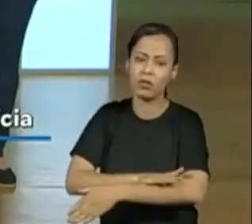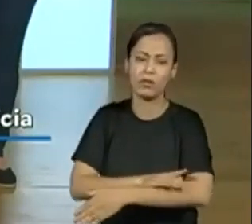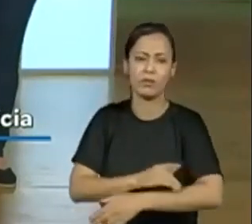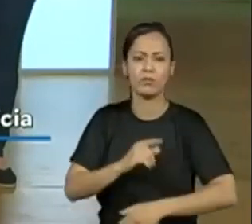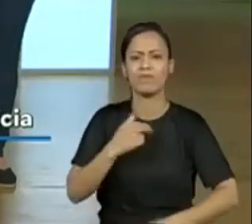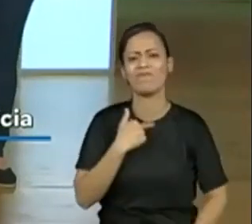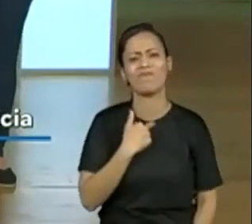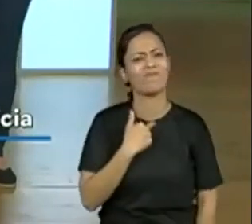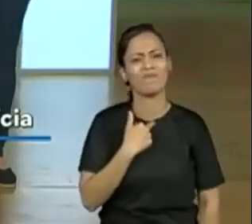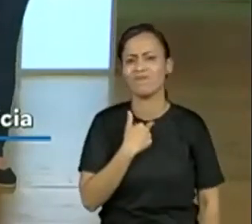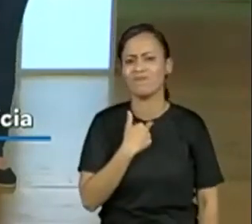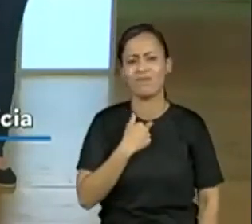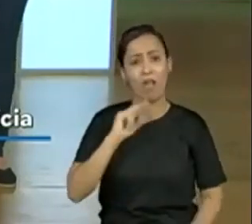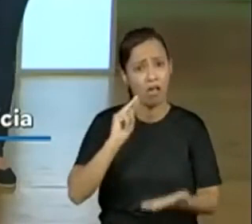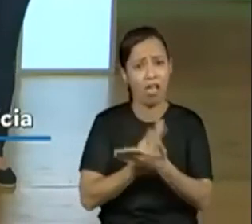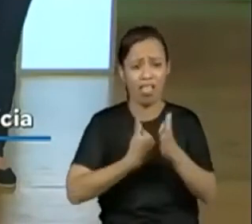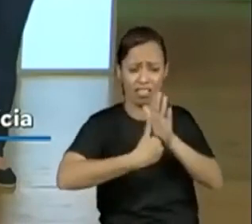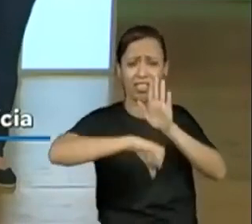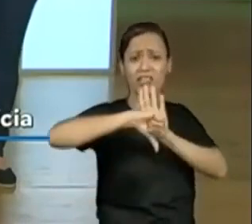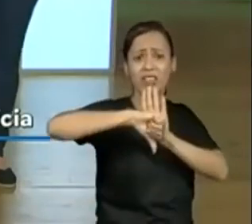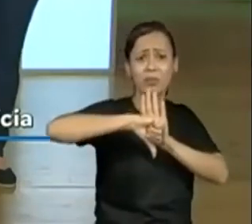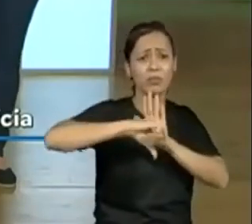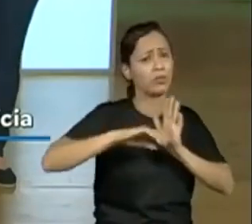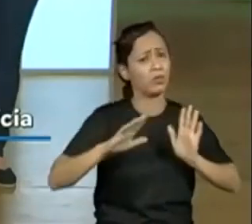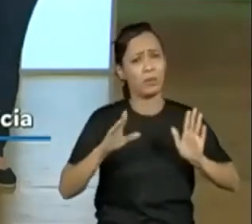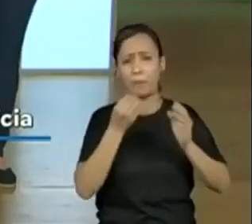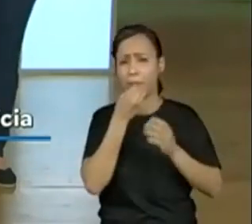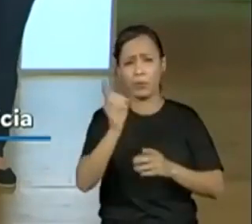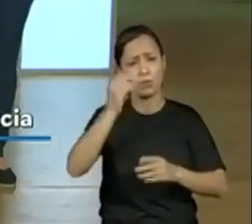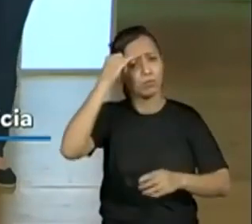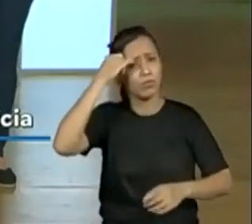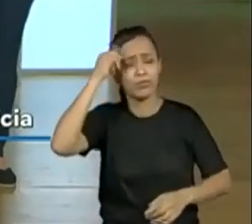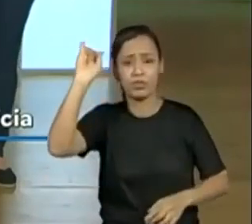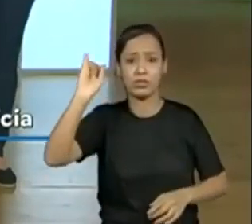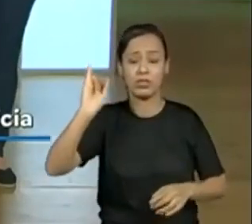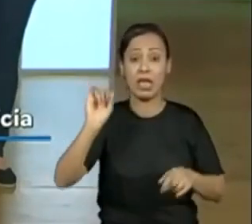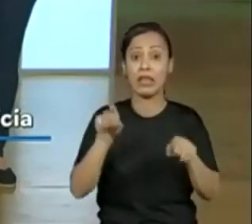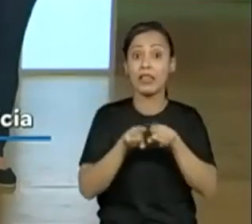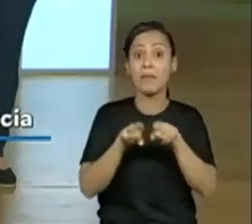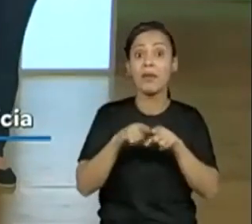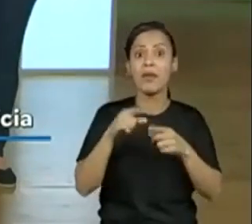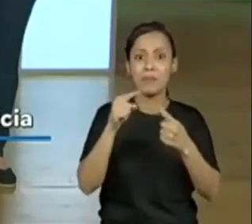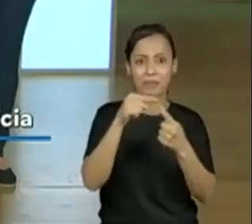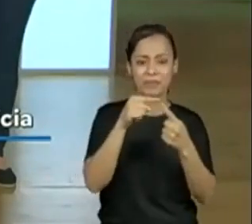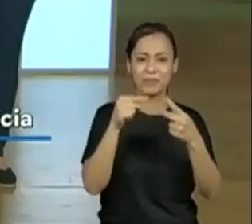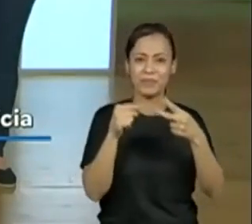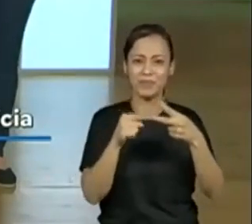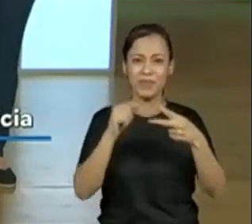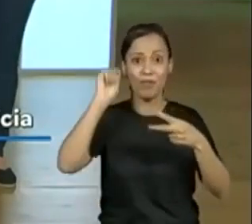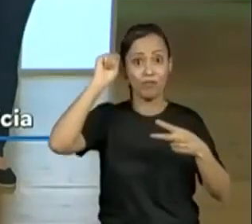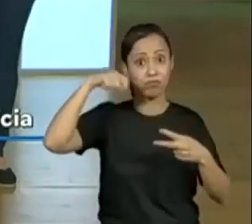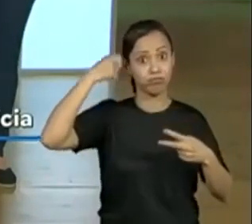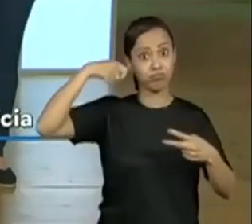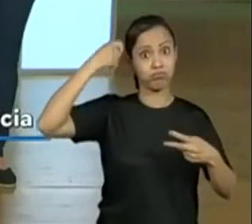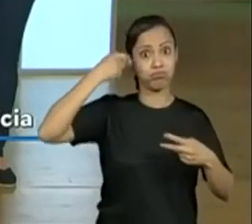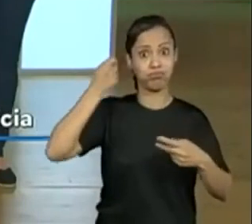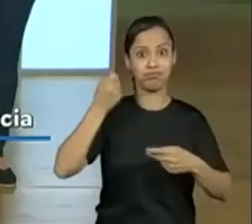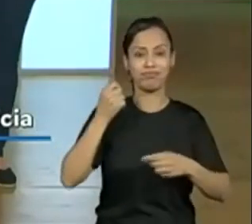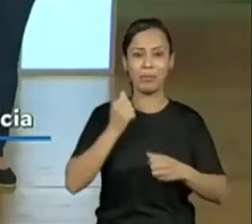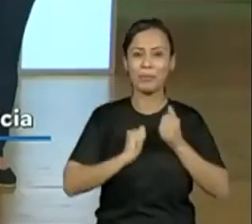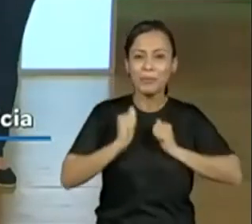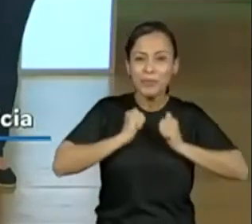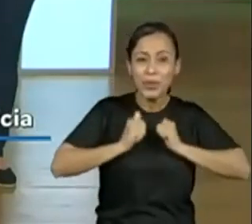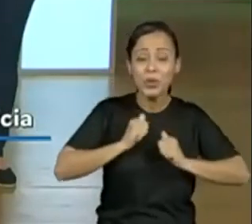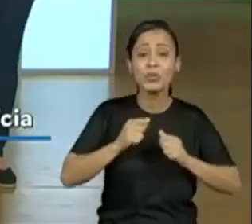um assunto que tem que ser tratado mesmo. Esses famosos que apareceram aqui na reportagem levantam essa bandeira, por isso que